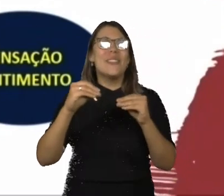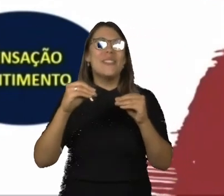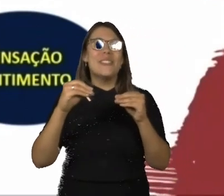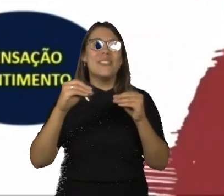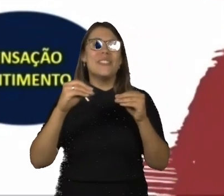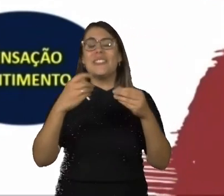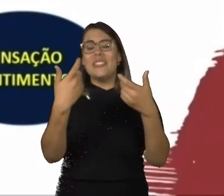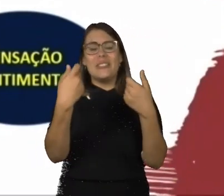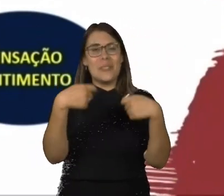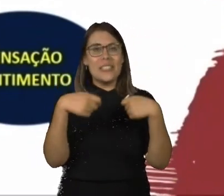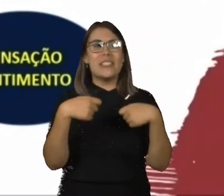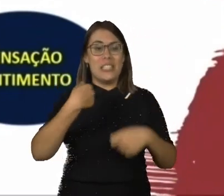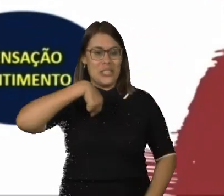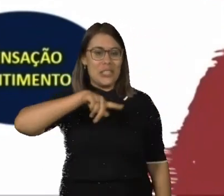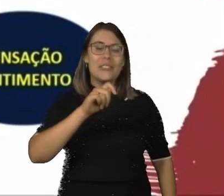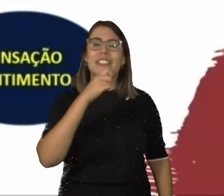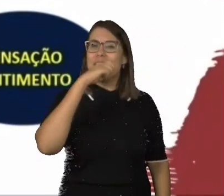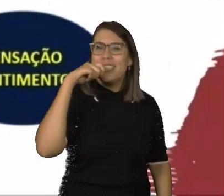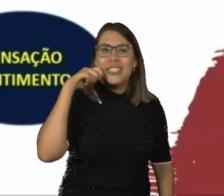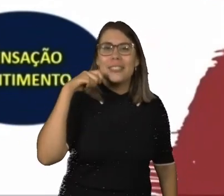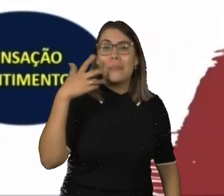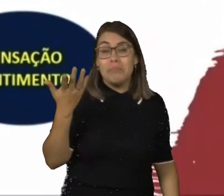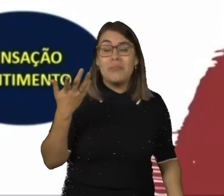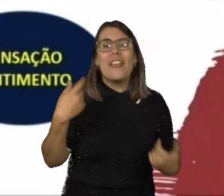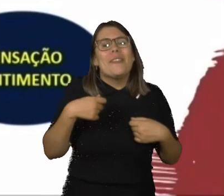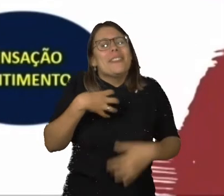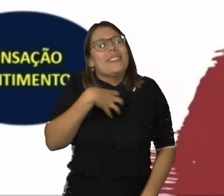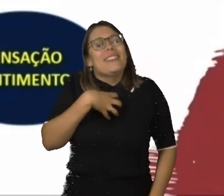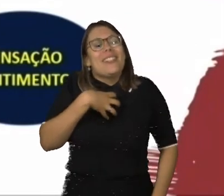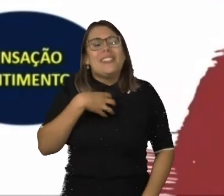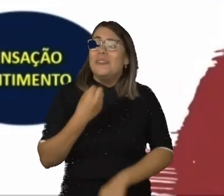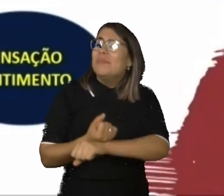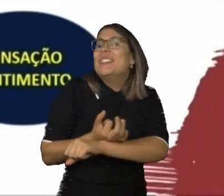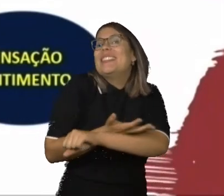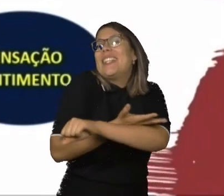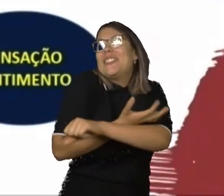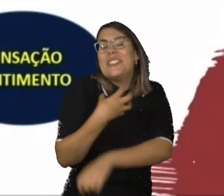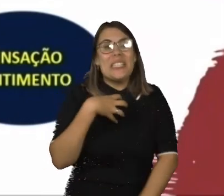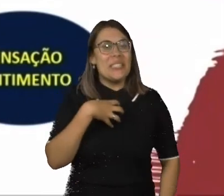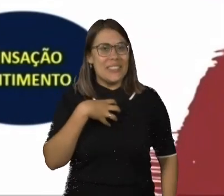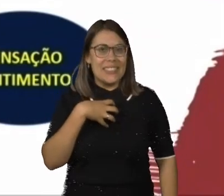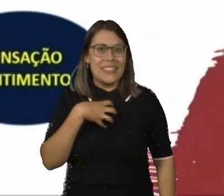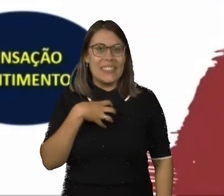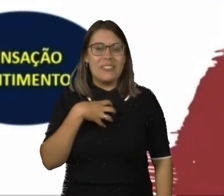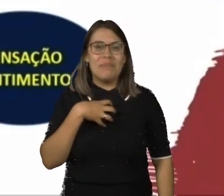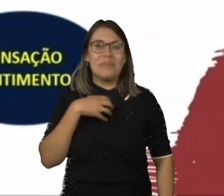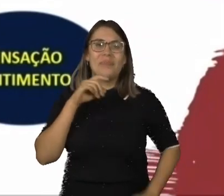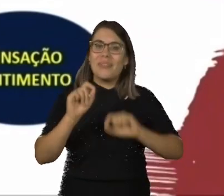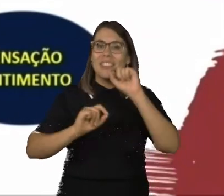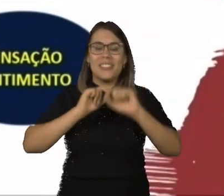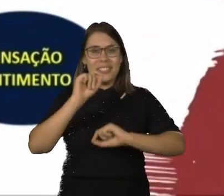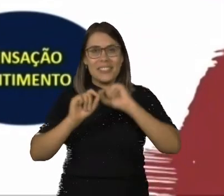checklist, principalmente de ir ao dentista. Eu crio uma sensação, eu crio um sentimento. Esse sentimento, ele faz com que eu